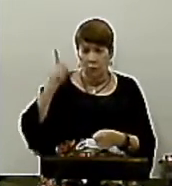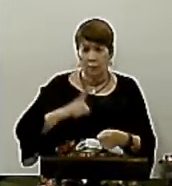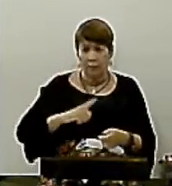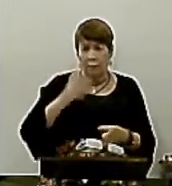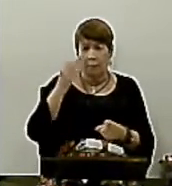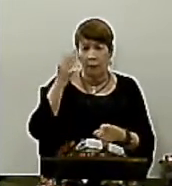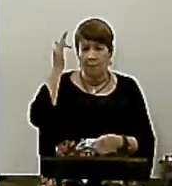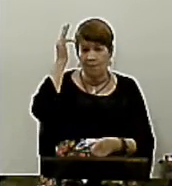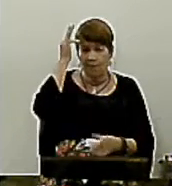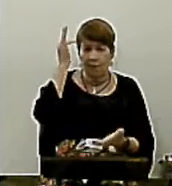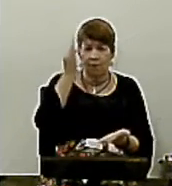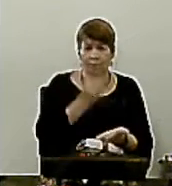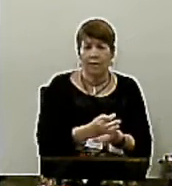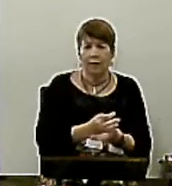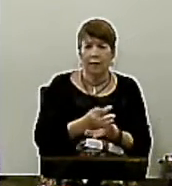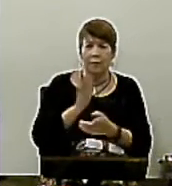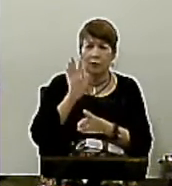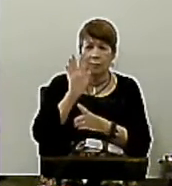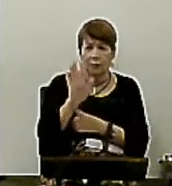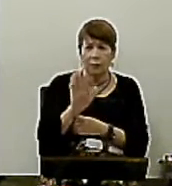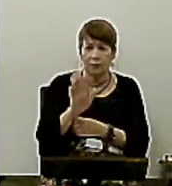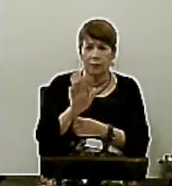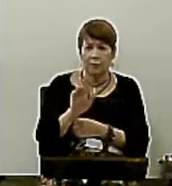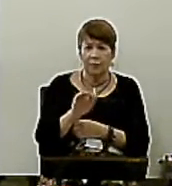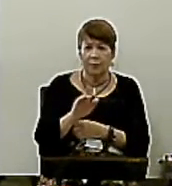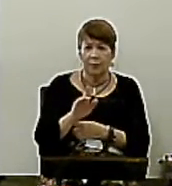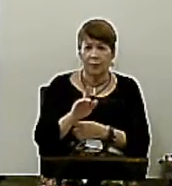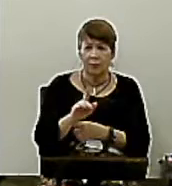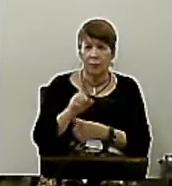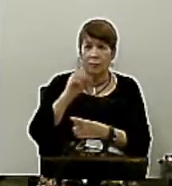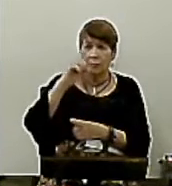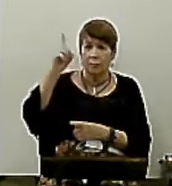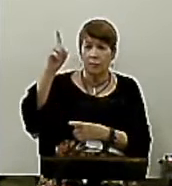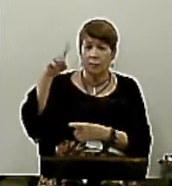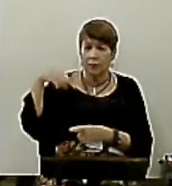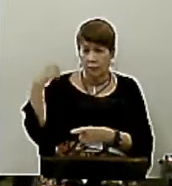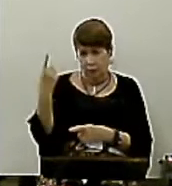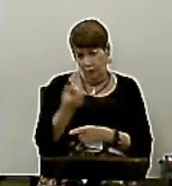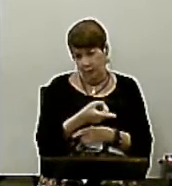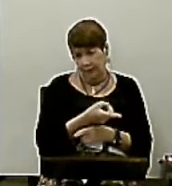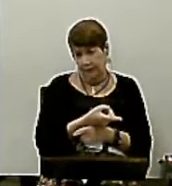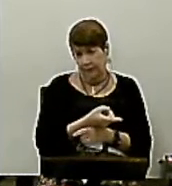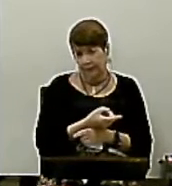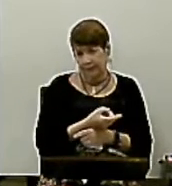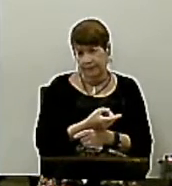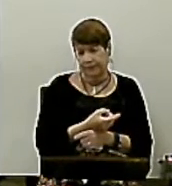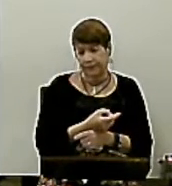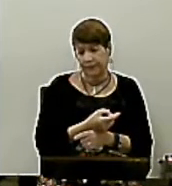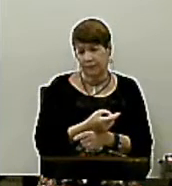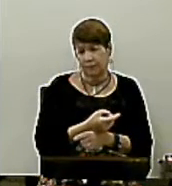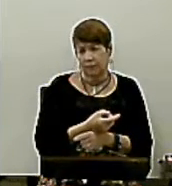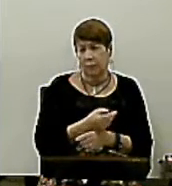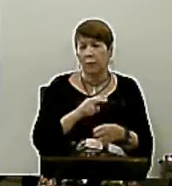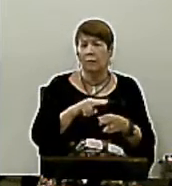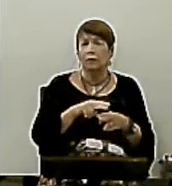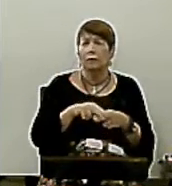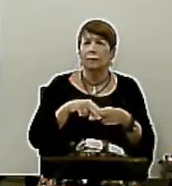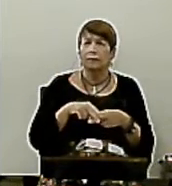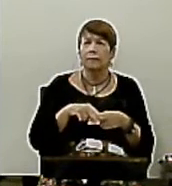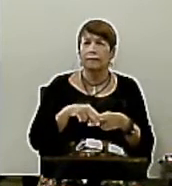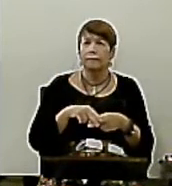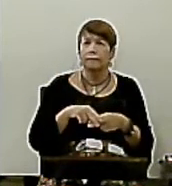Cristo, na sua revelação pessoal ou na revelação pessoal de Deus a nós que é anunciada no Evangelho. Por isso,